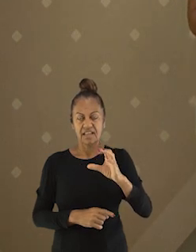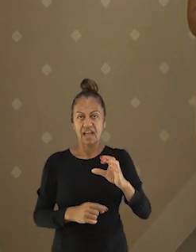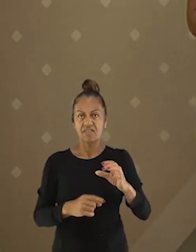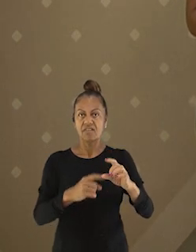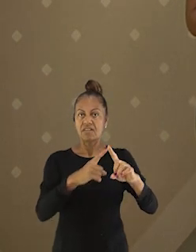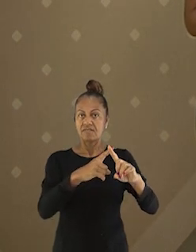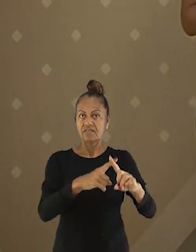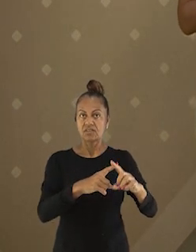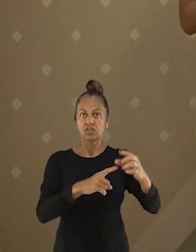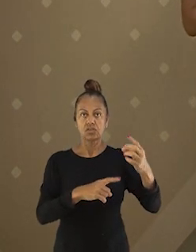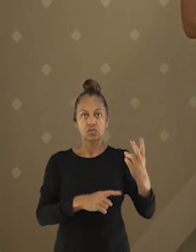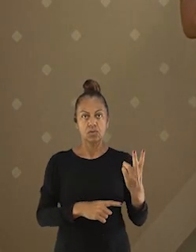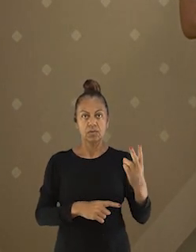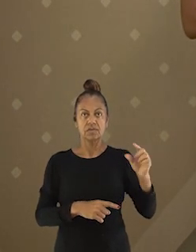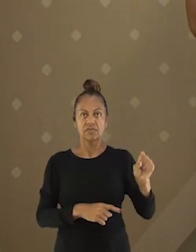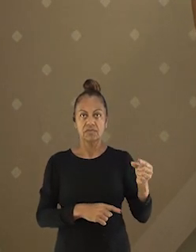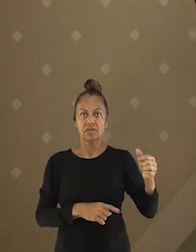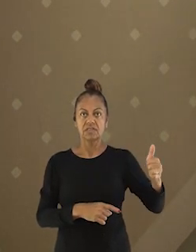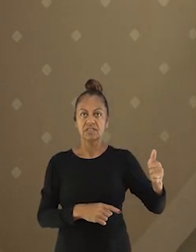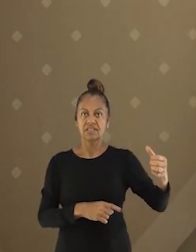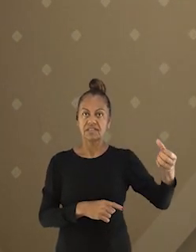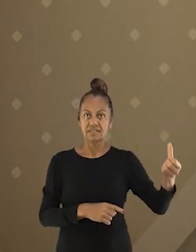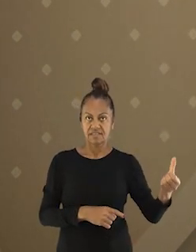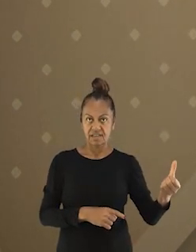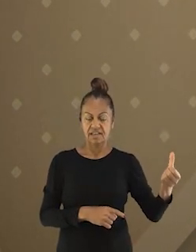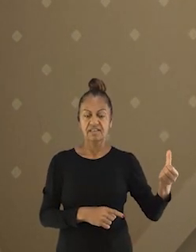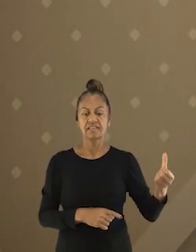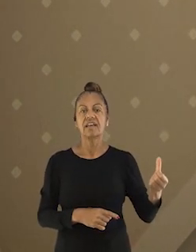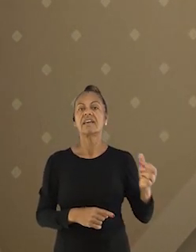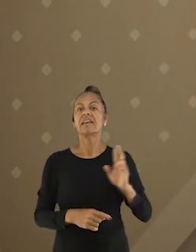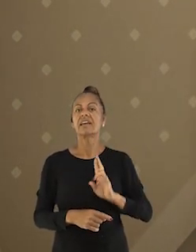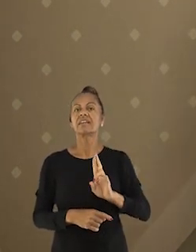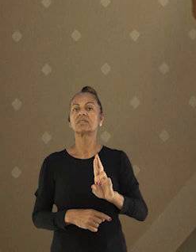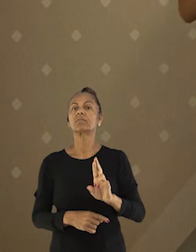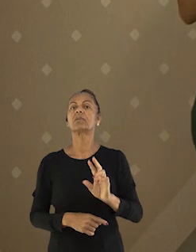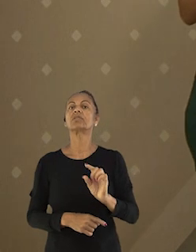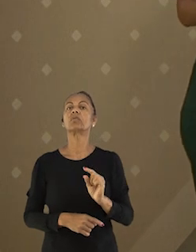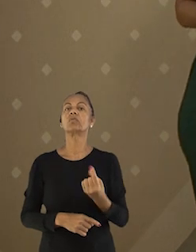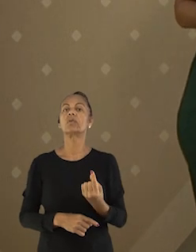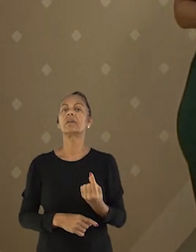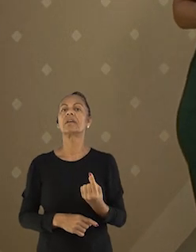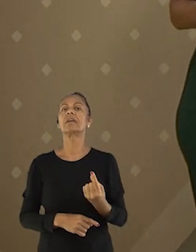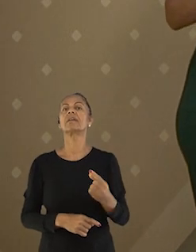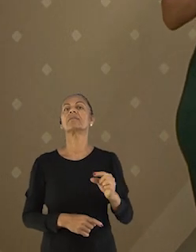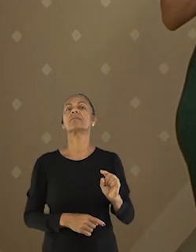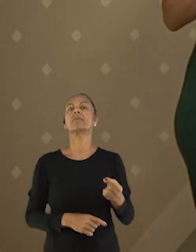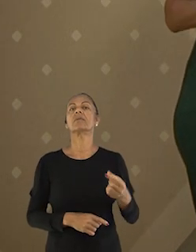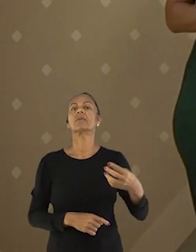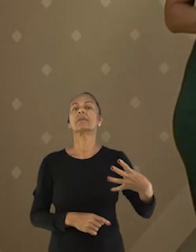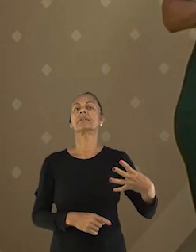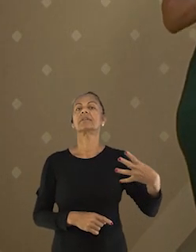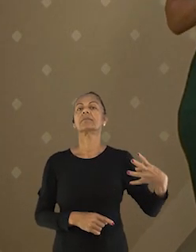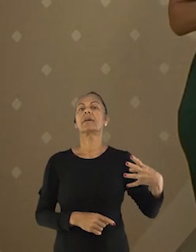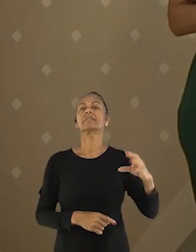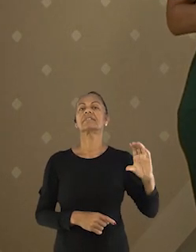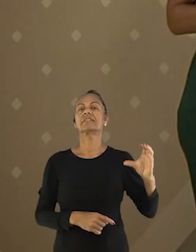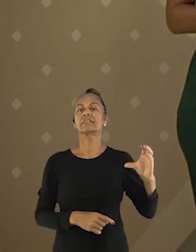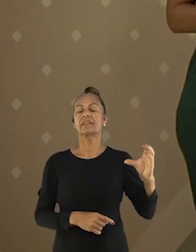,67 centavos vezes 2,16, que vai resultar em 1